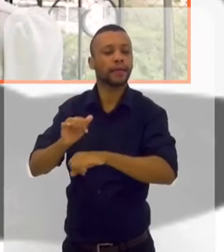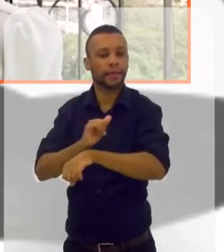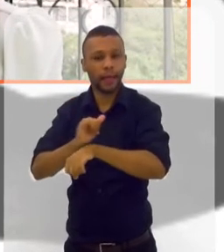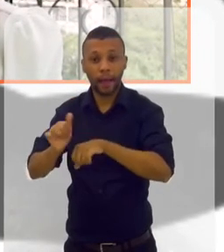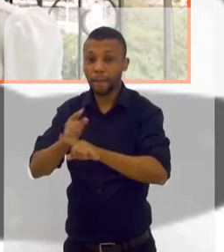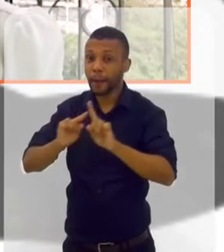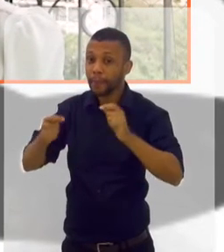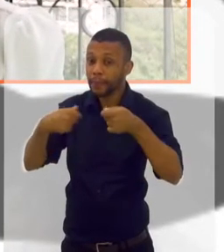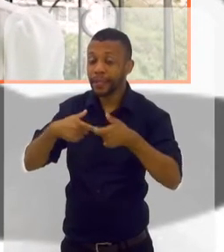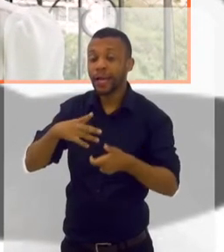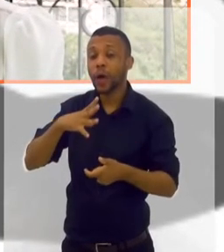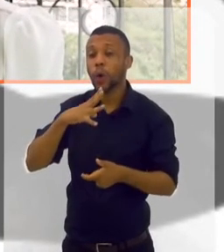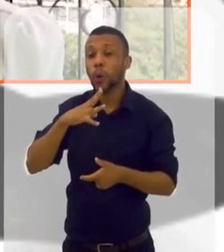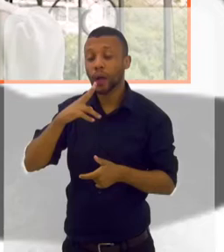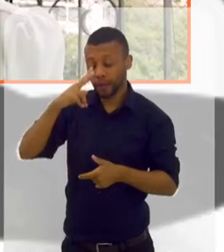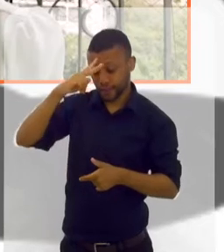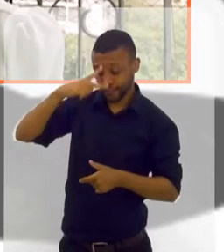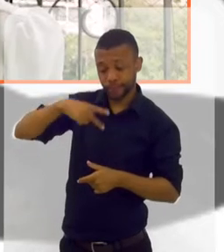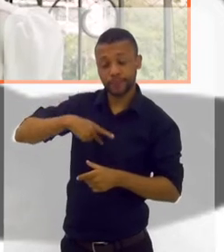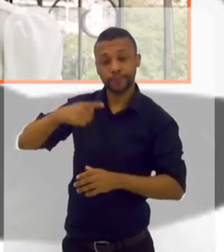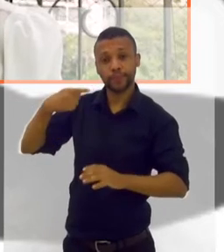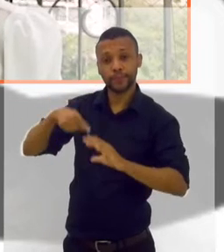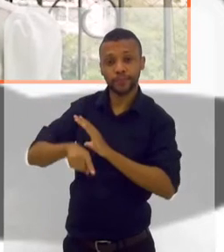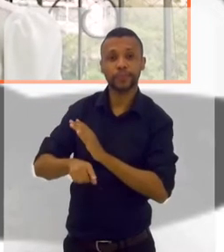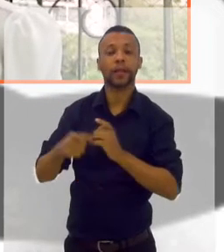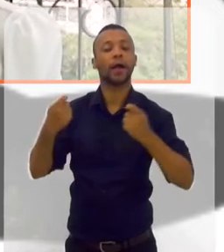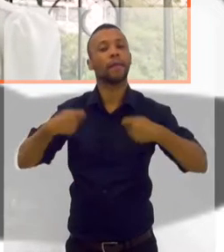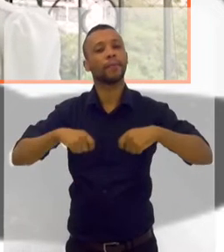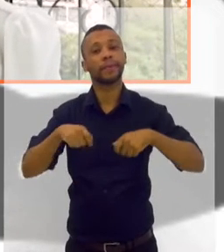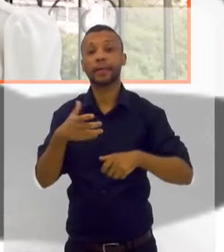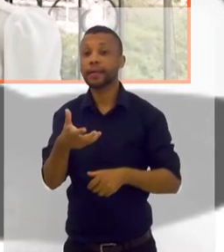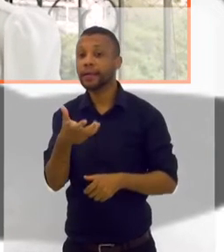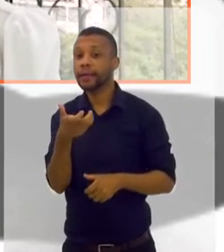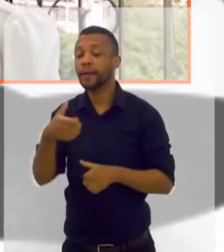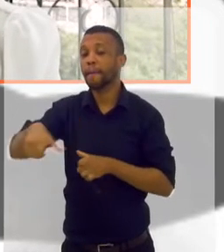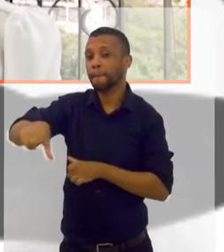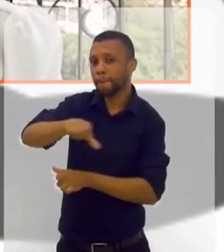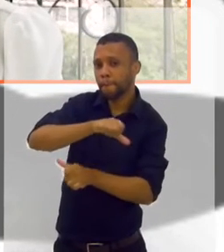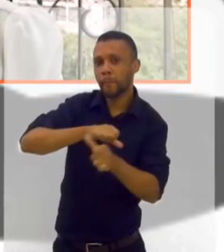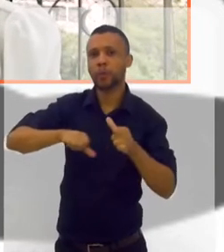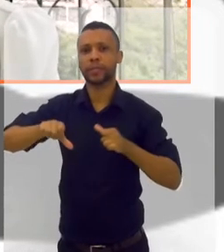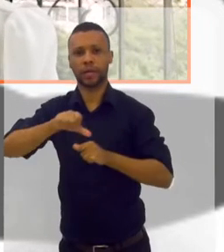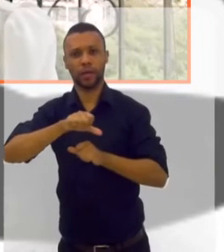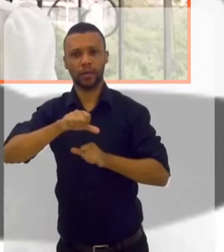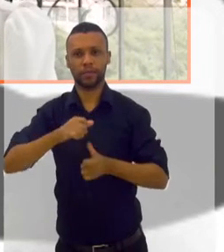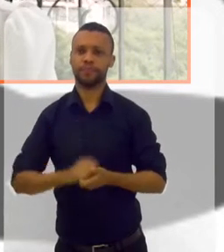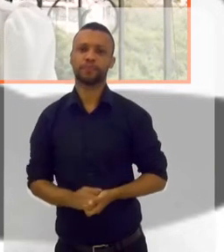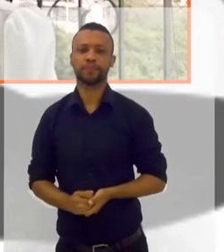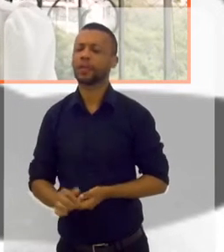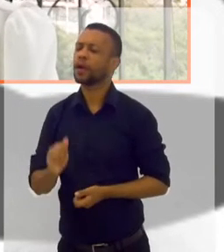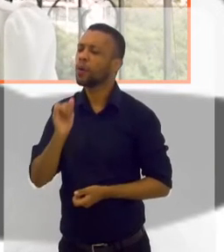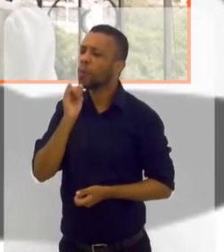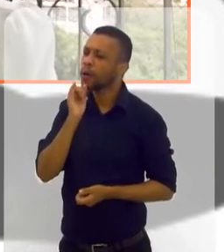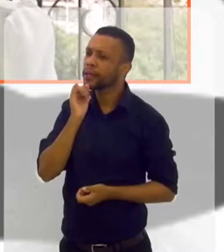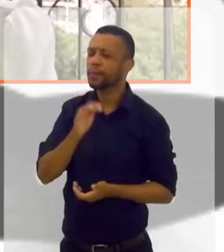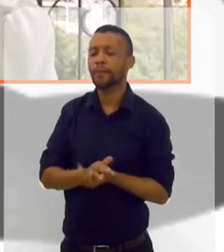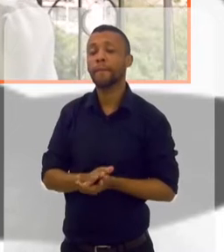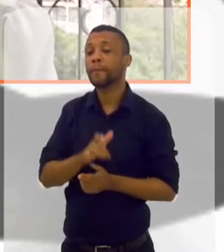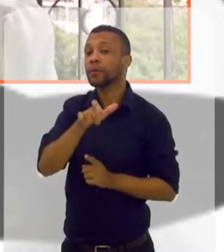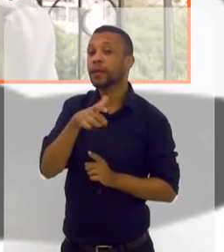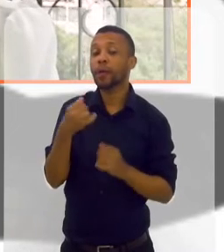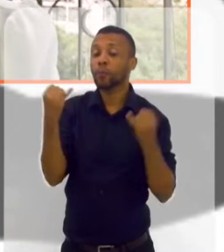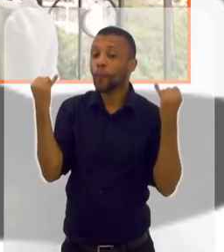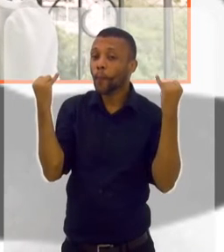conhecer, não é isso? Precisa se conhecer. Precisa querer realmente sair de um estado que está, né? E, por exemplo,